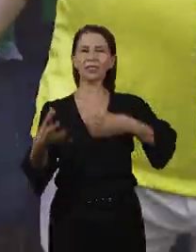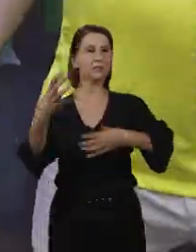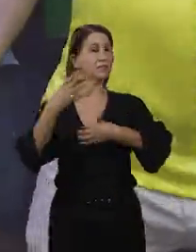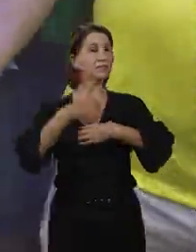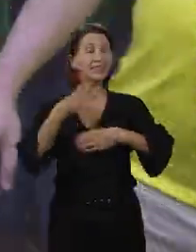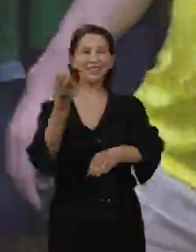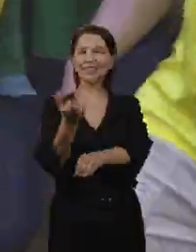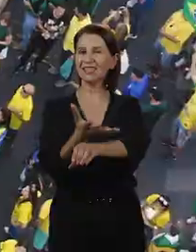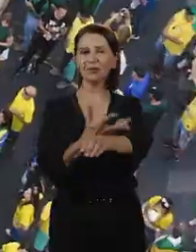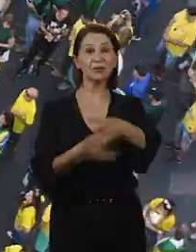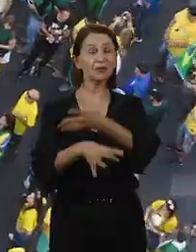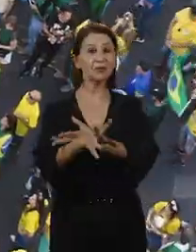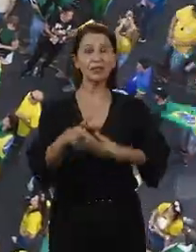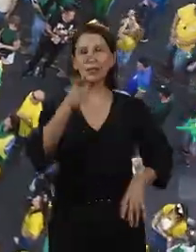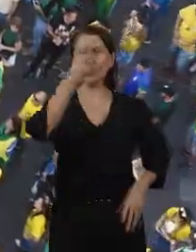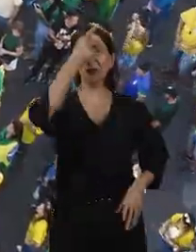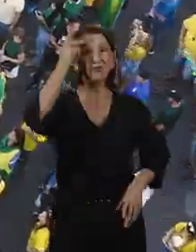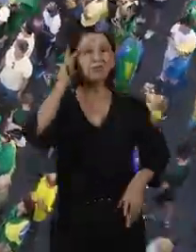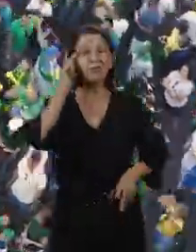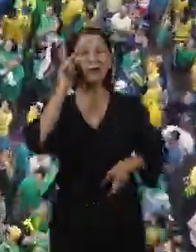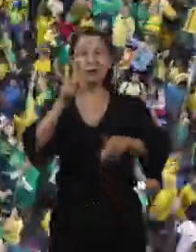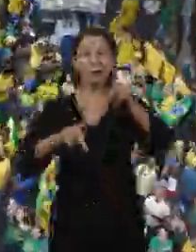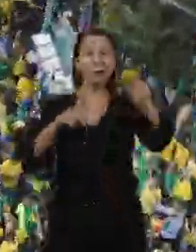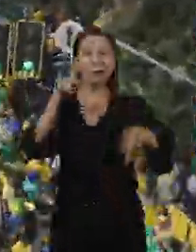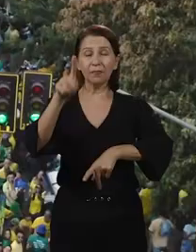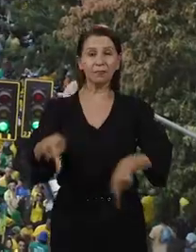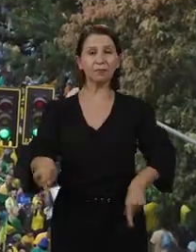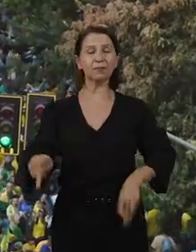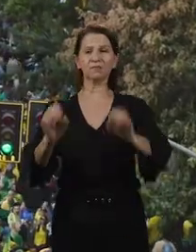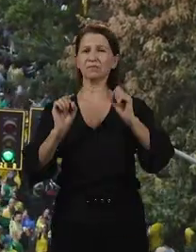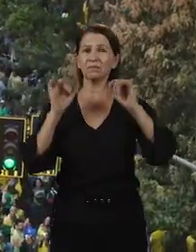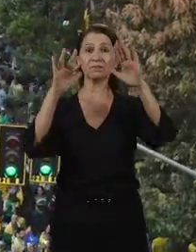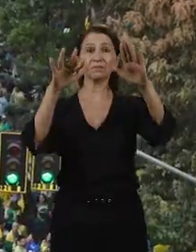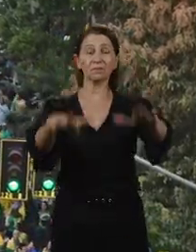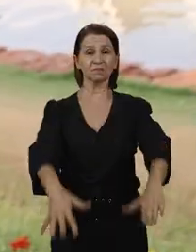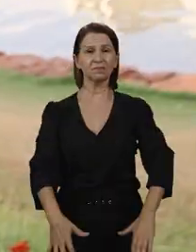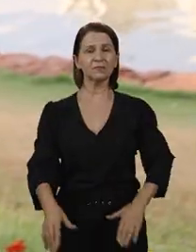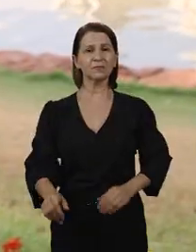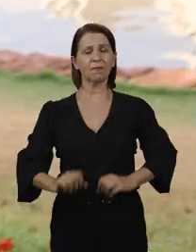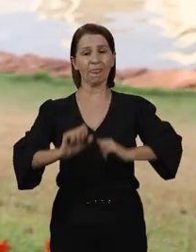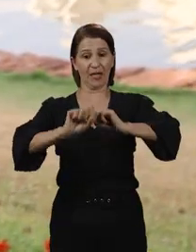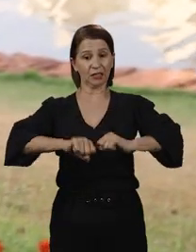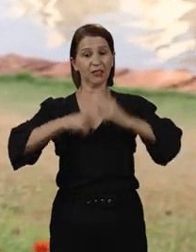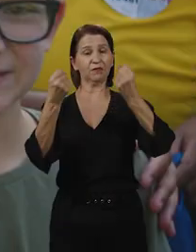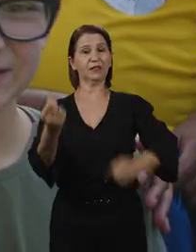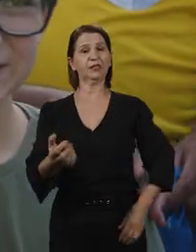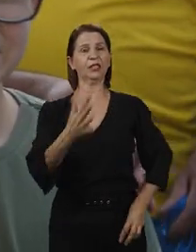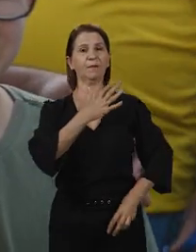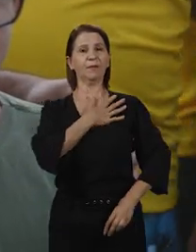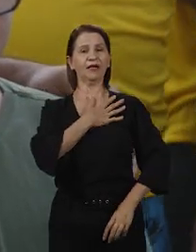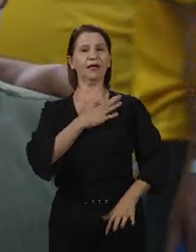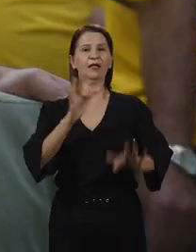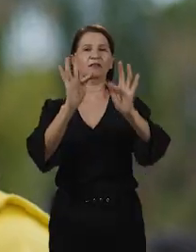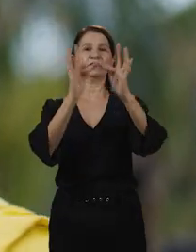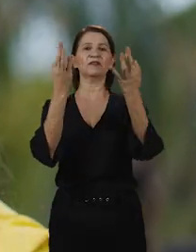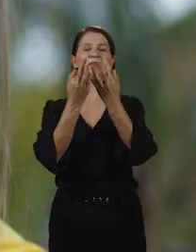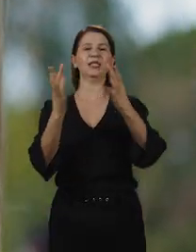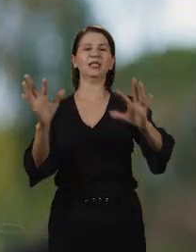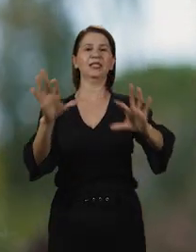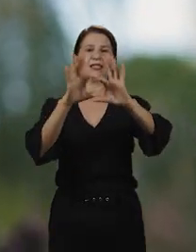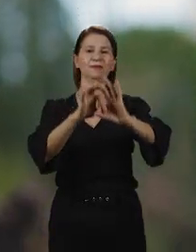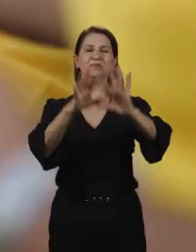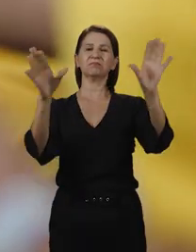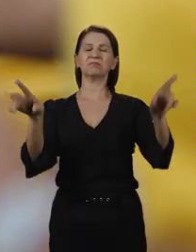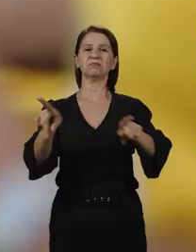Gente, emocionante. É emocionante ver essa multidão de pessoas defendendo a nossa pátria, a família e a